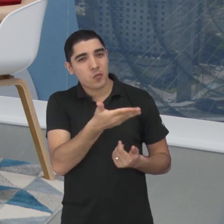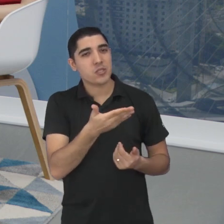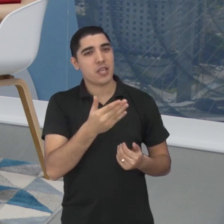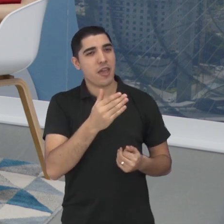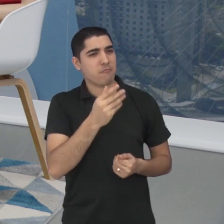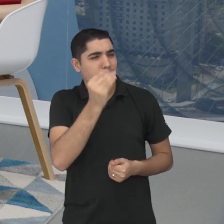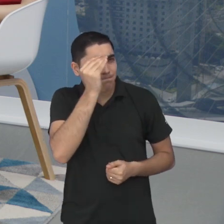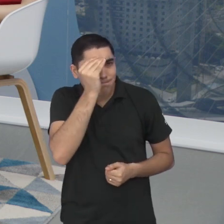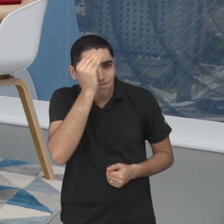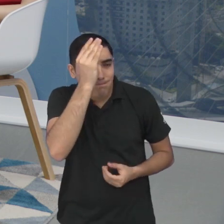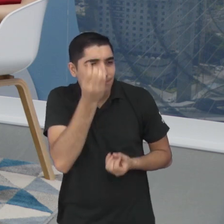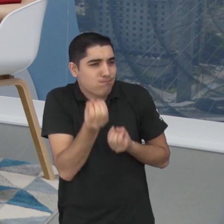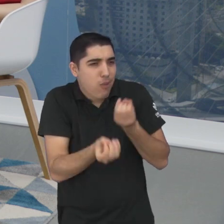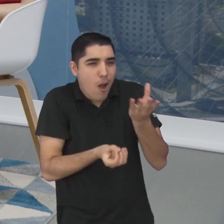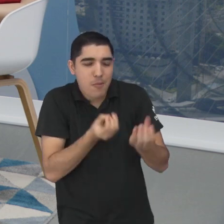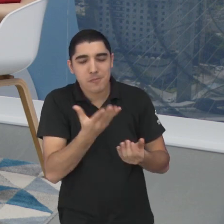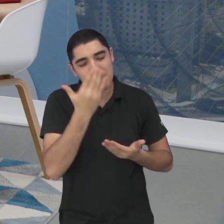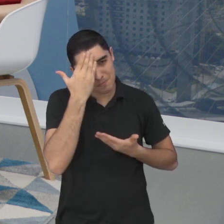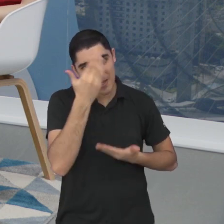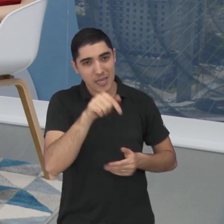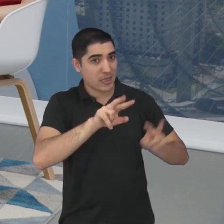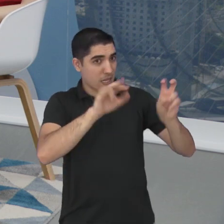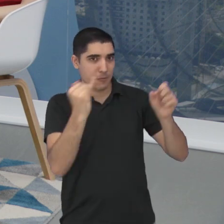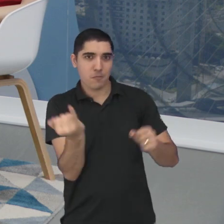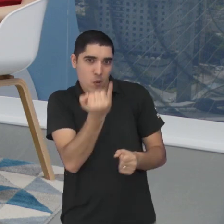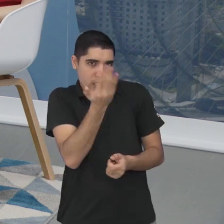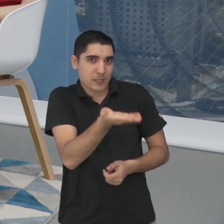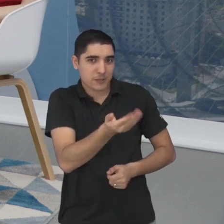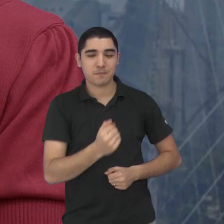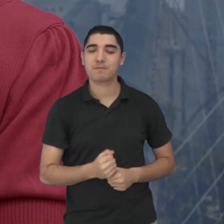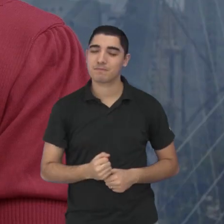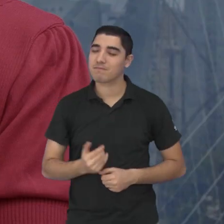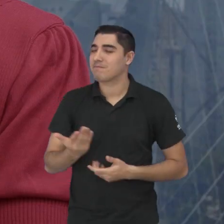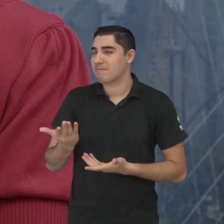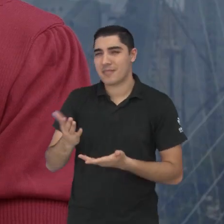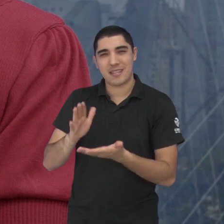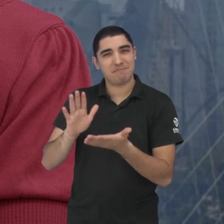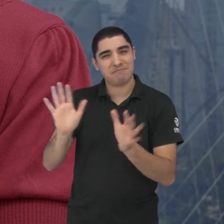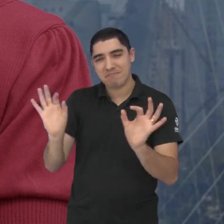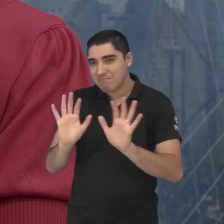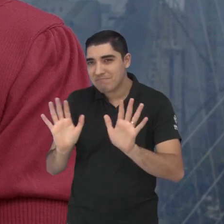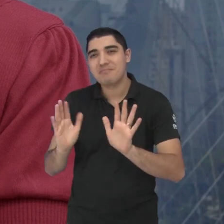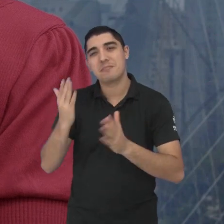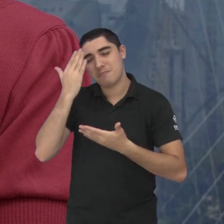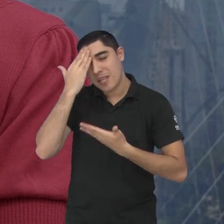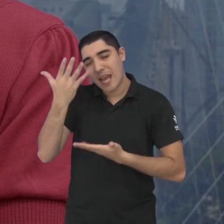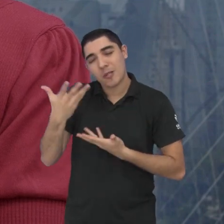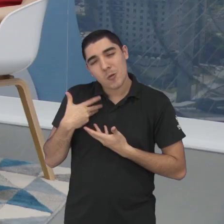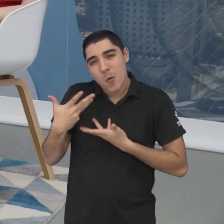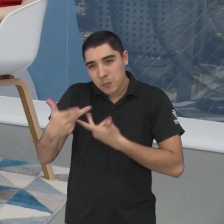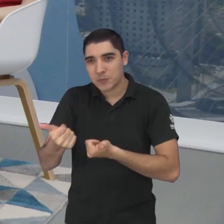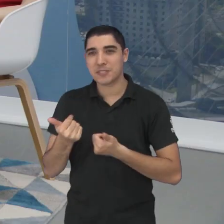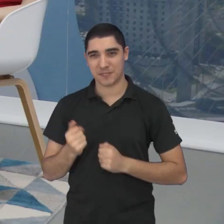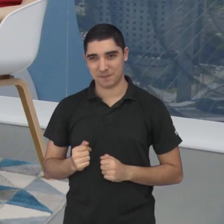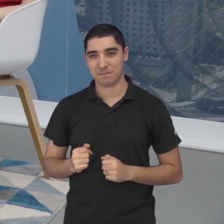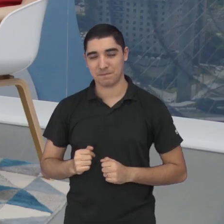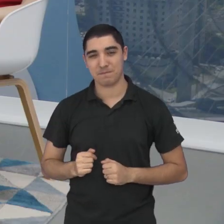conhecimento nesse assunto que é tão importante obrigada mais uma vez imagina Dani foi um prazer muito obrigada pelo convite